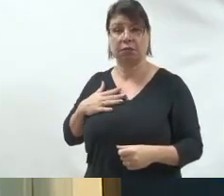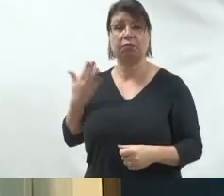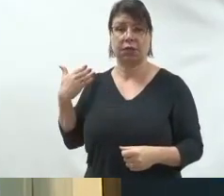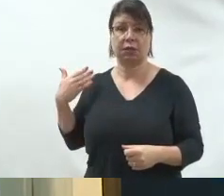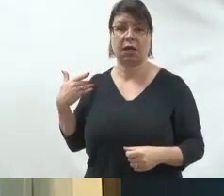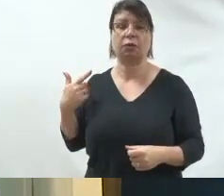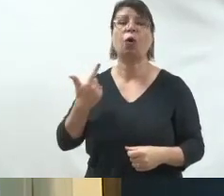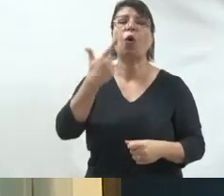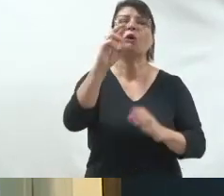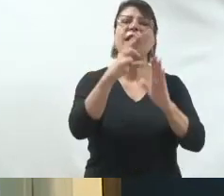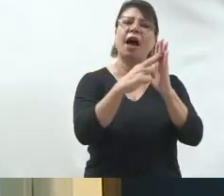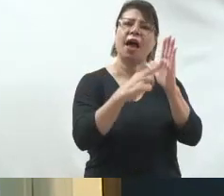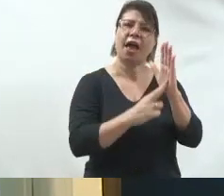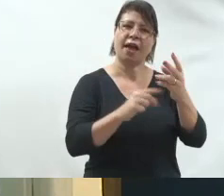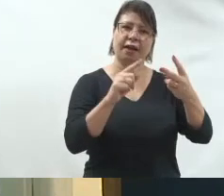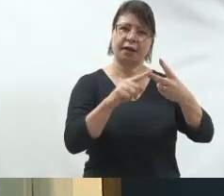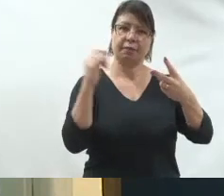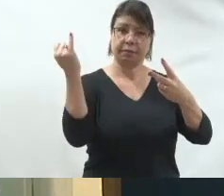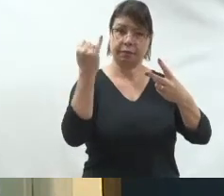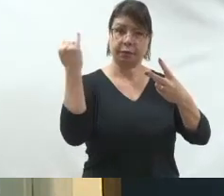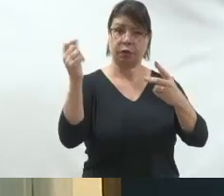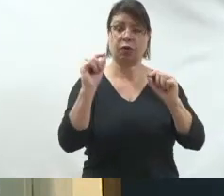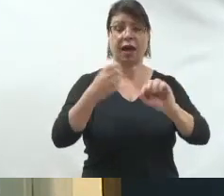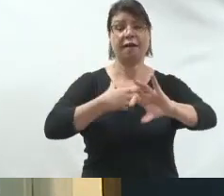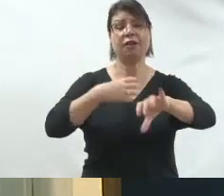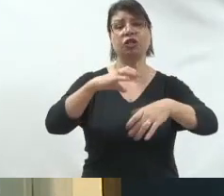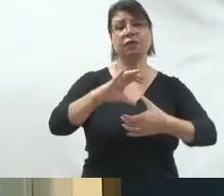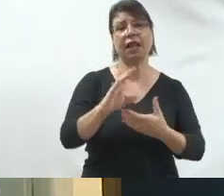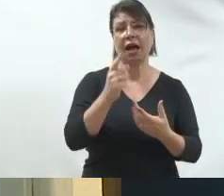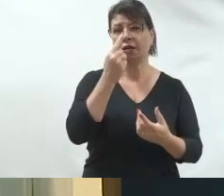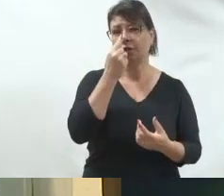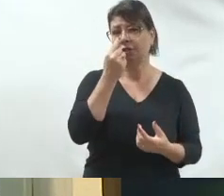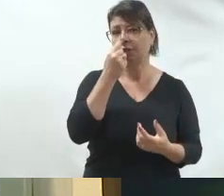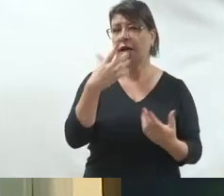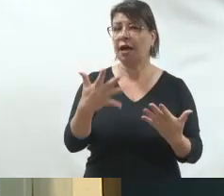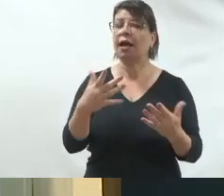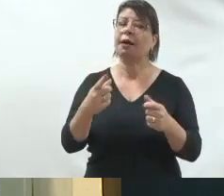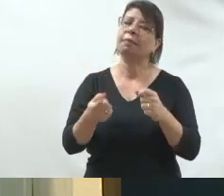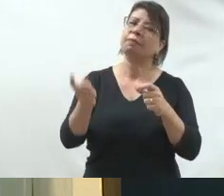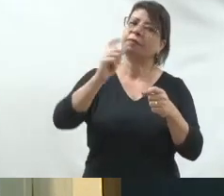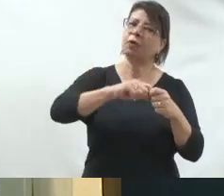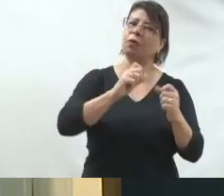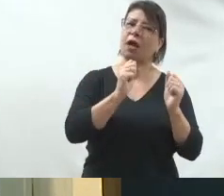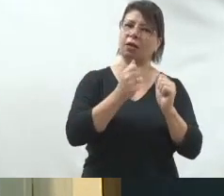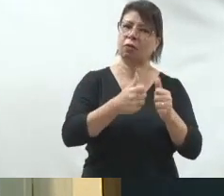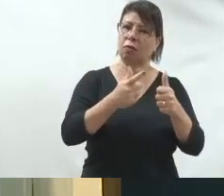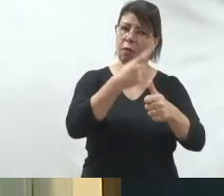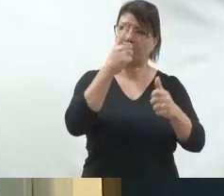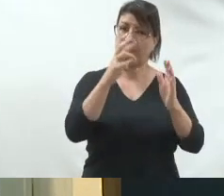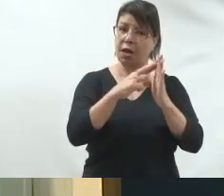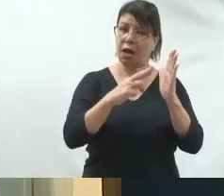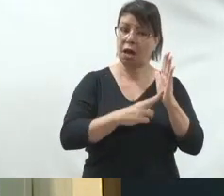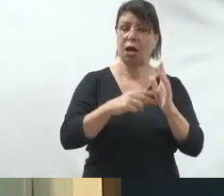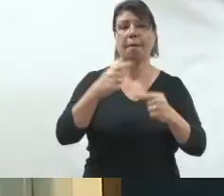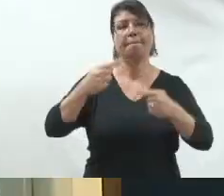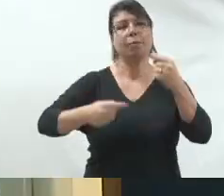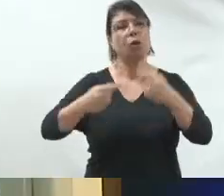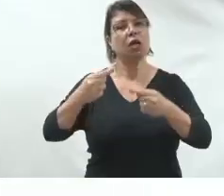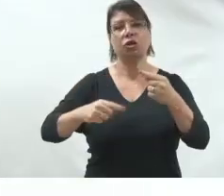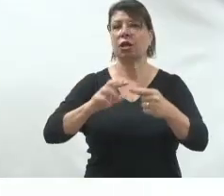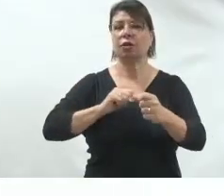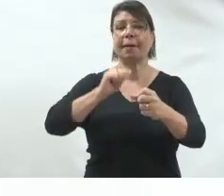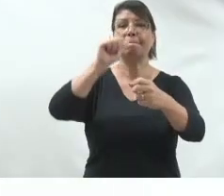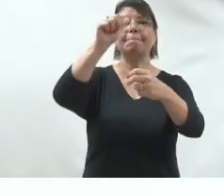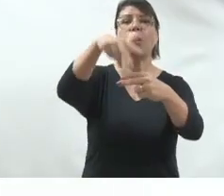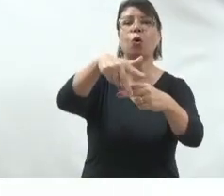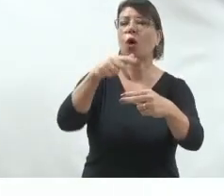Outra regra que eu trago é a regra da efetividade. Ela está muito vinculada com a primeira regra. É a seguinte, política não tem atalhos. Você